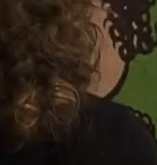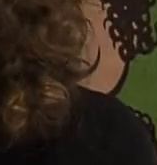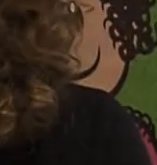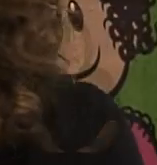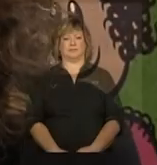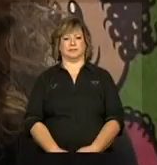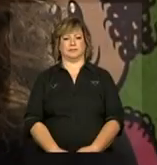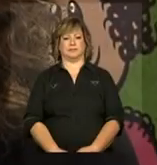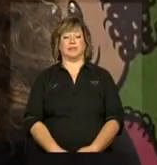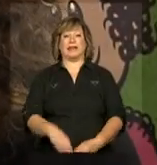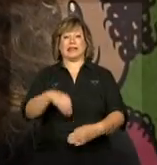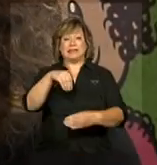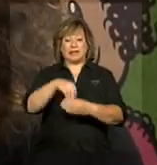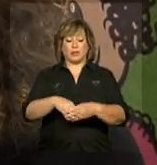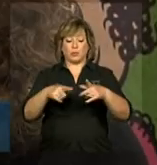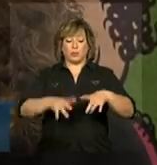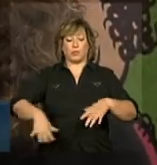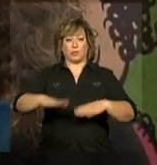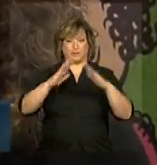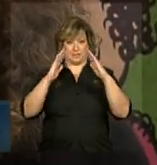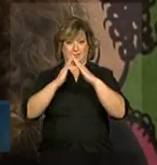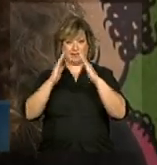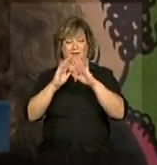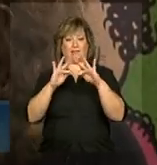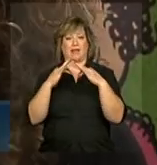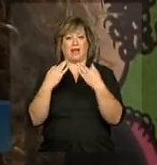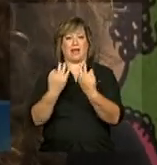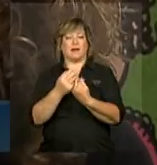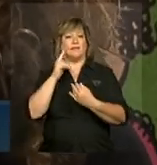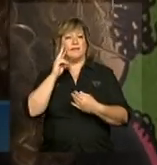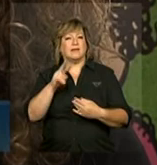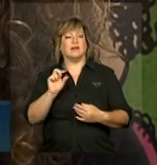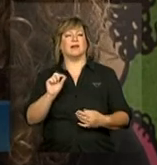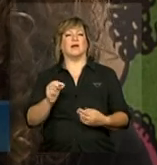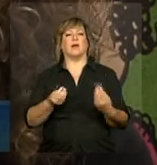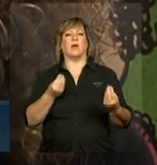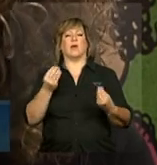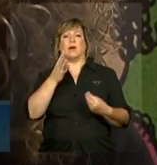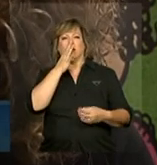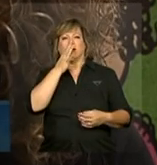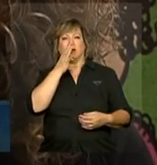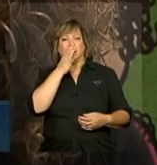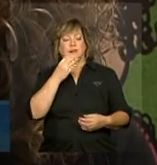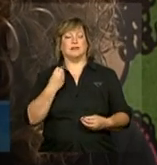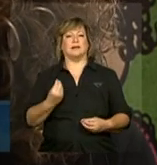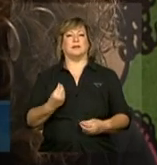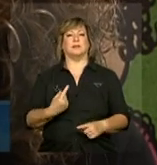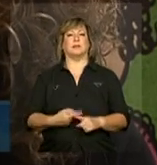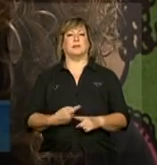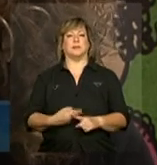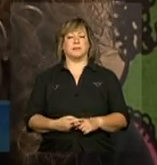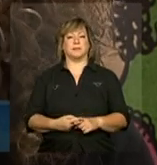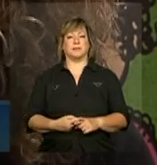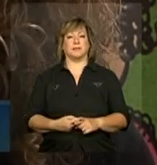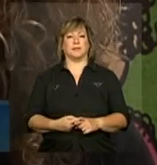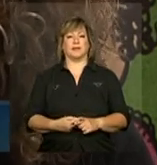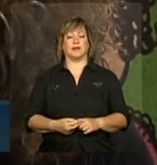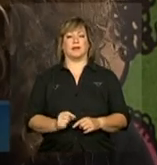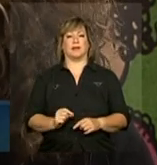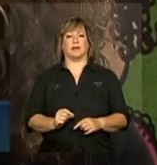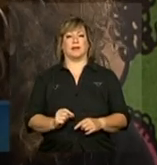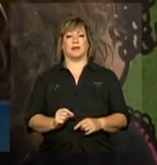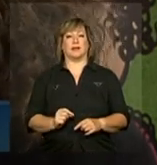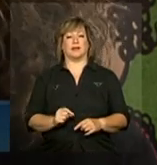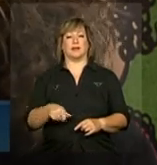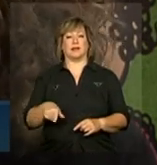Dentro do espaço doméstico, se percebe nuances muito interessantes de não sujeição